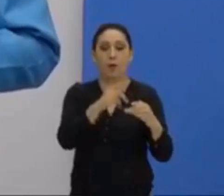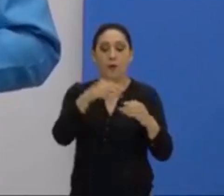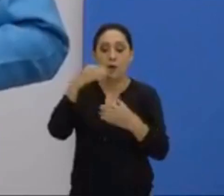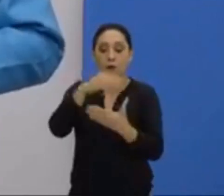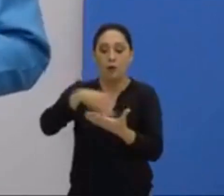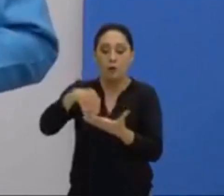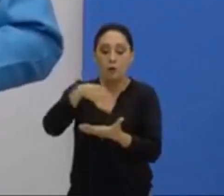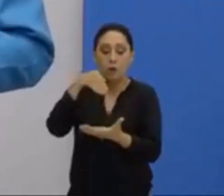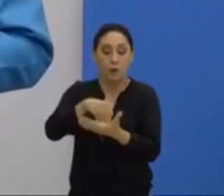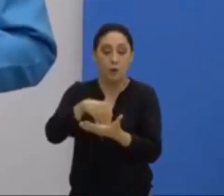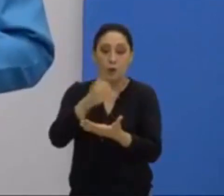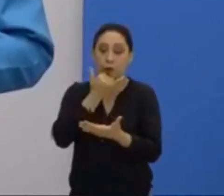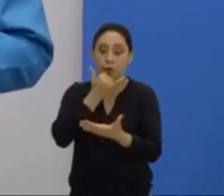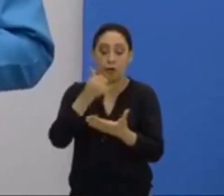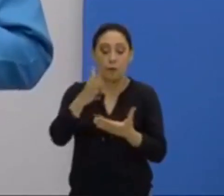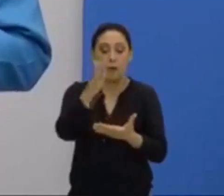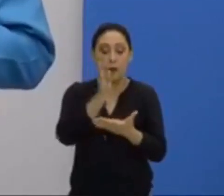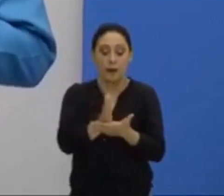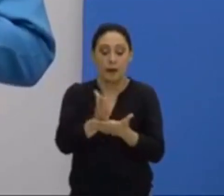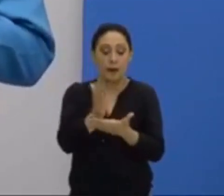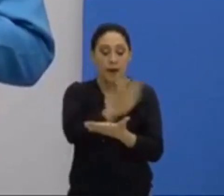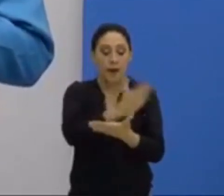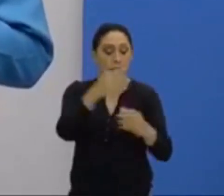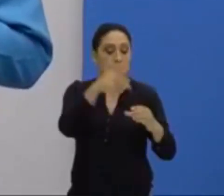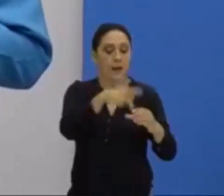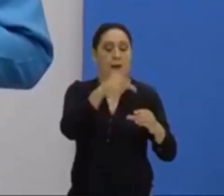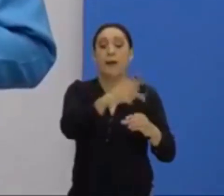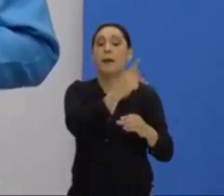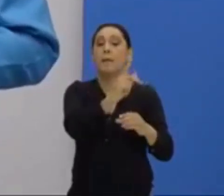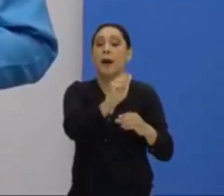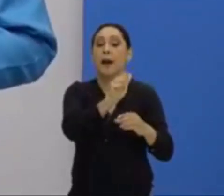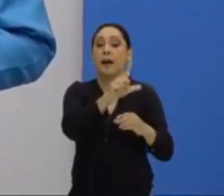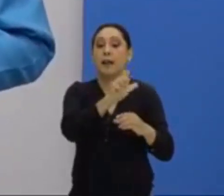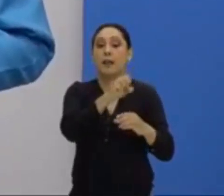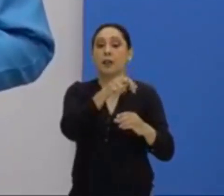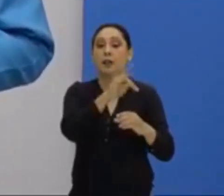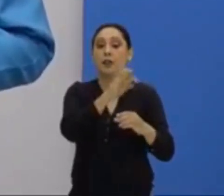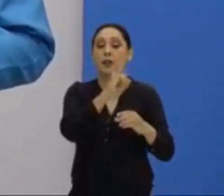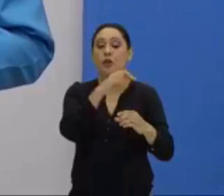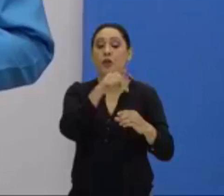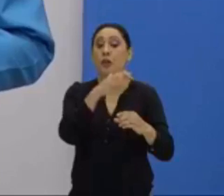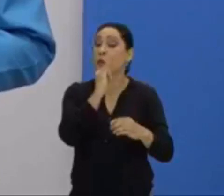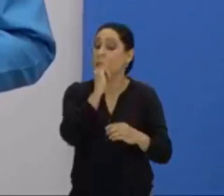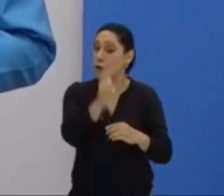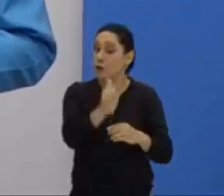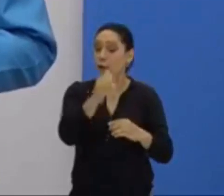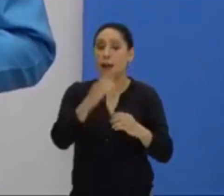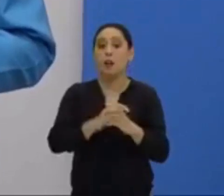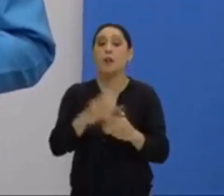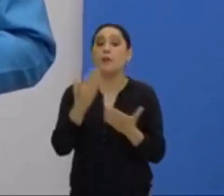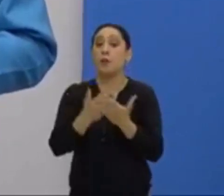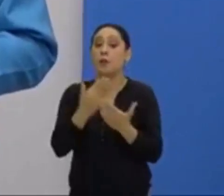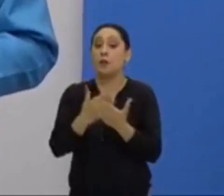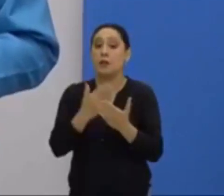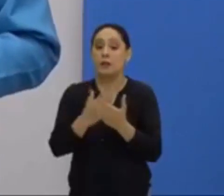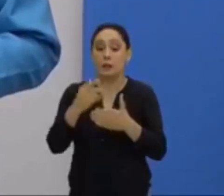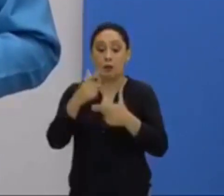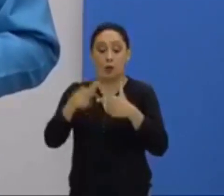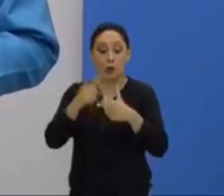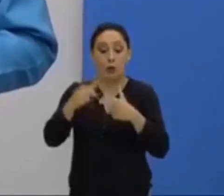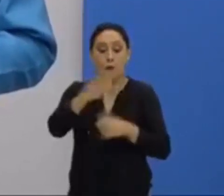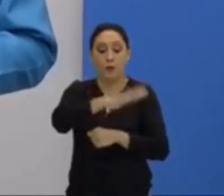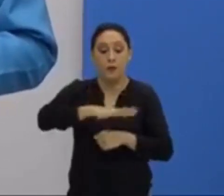Oriente Médio. E essa parte é justamente a Palestina. Tá bom? Então, olha o que eu te disse. Nós vamos estudar um conflito